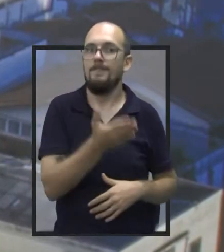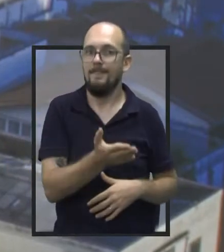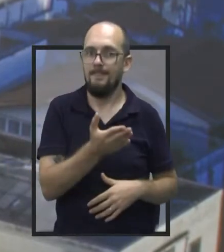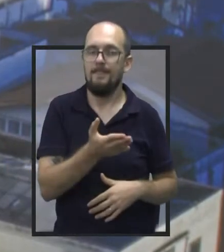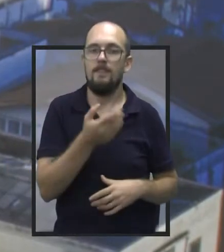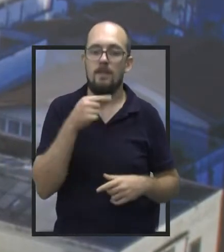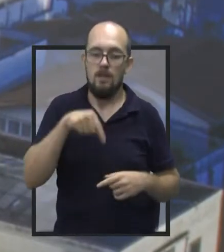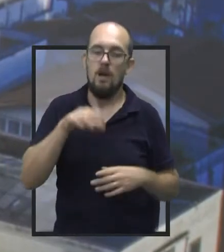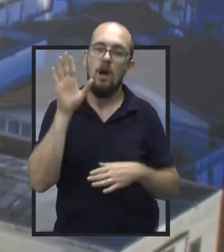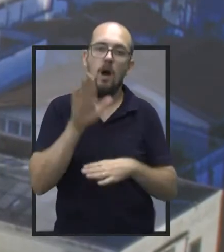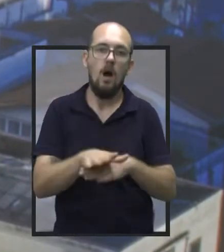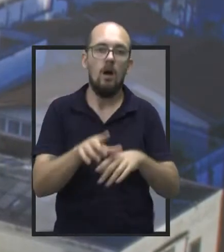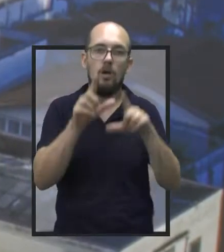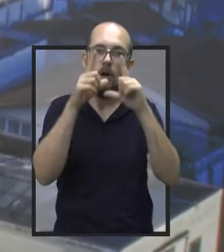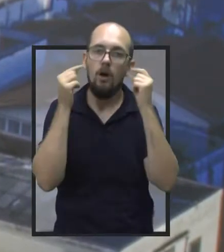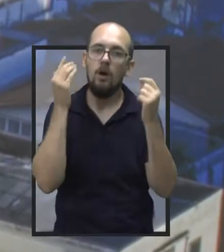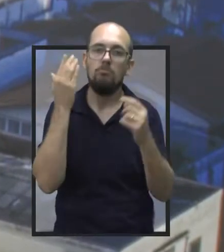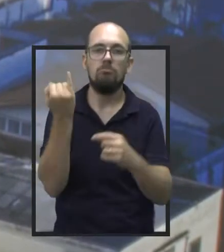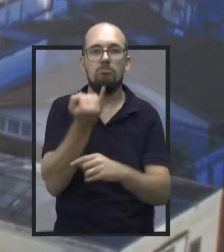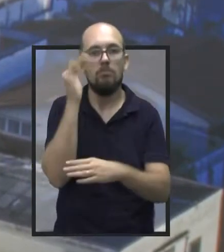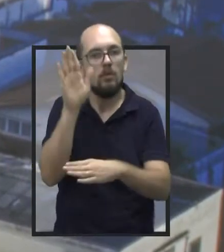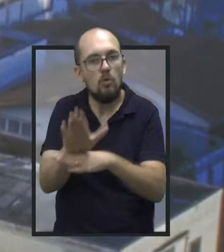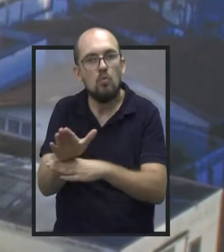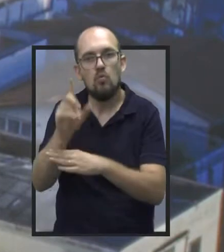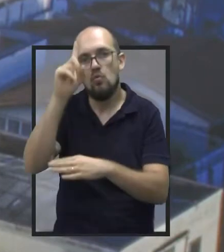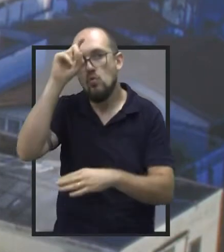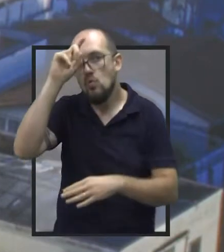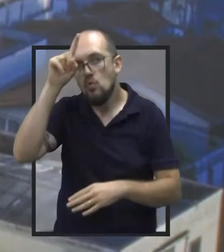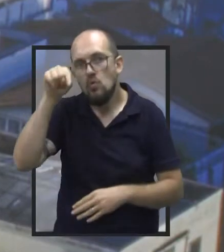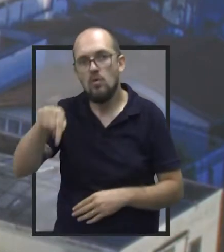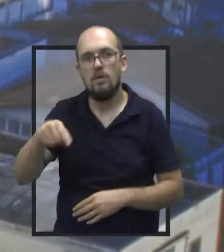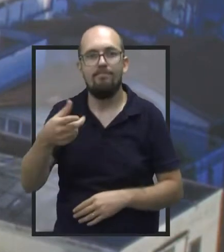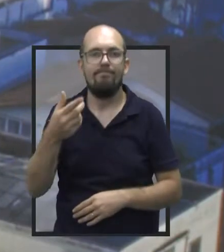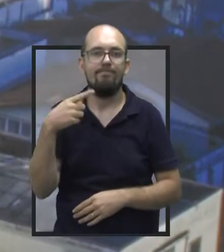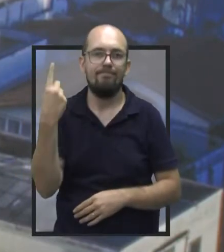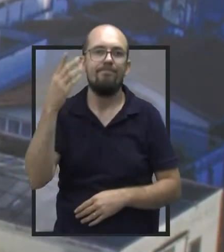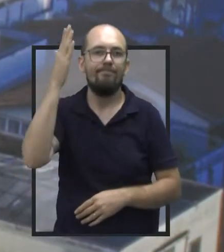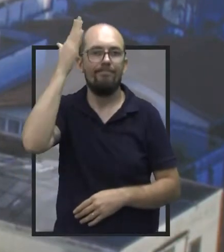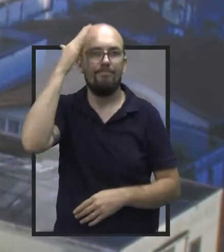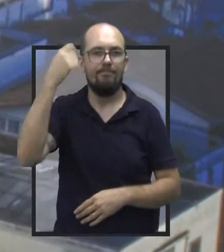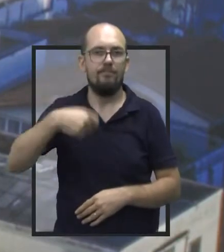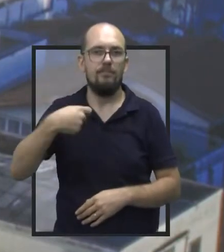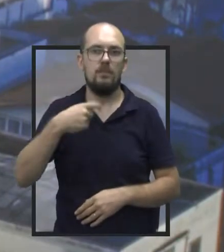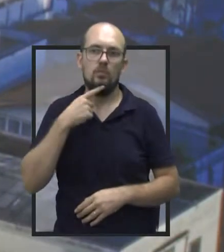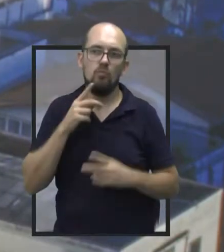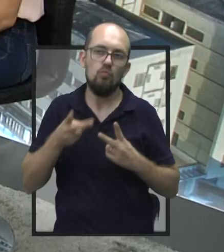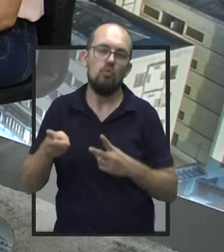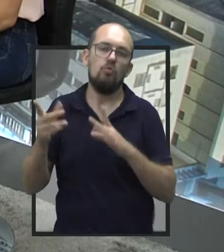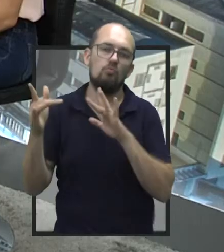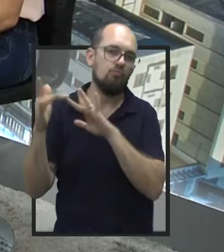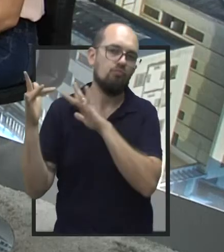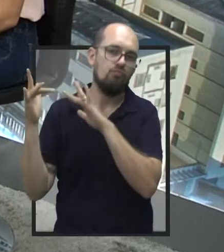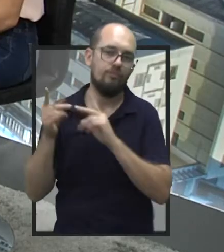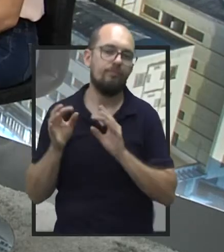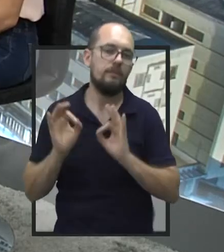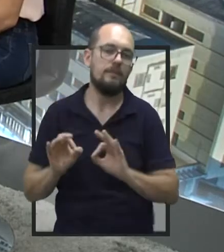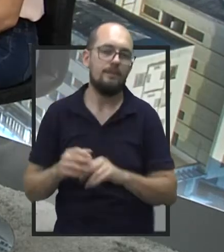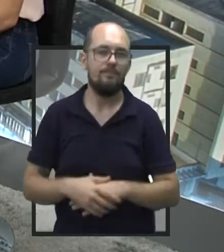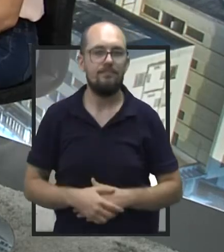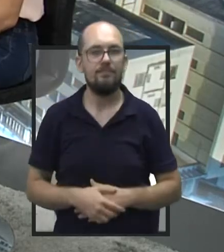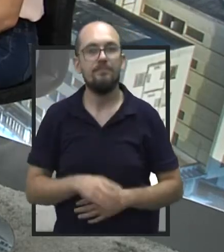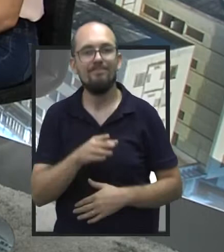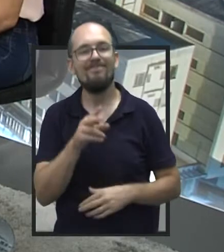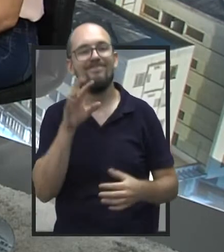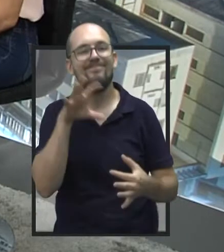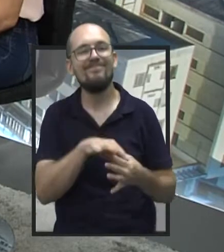importante para a nossa cidade, muito importante para os hospitais da nossa cidade, a gente tem que ter isso, então a gente continua com certeza. Ainda falando sobre emendas